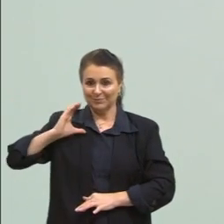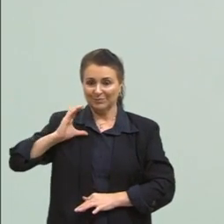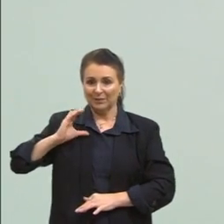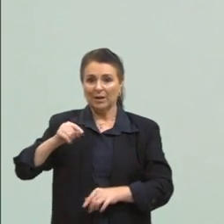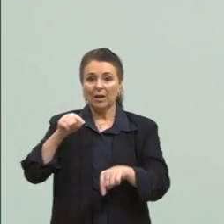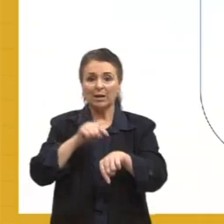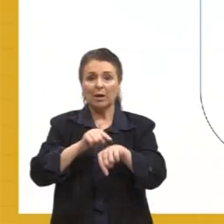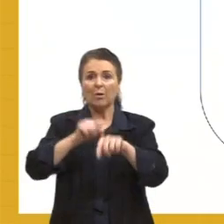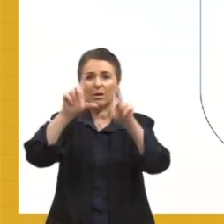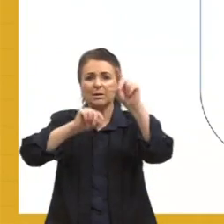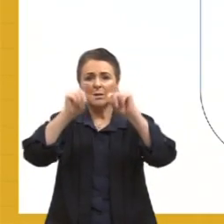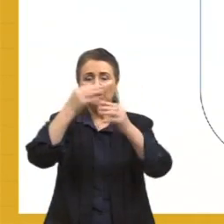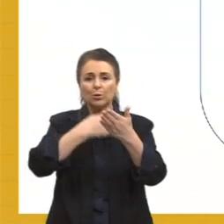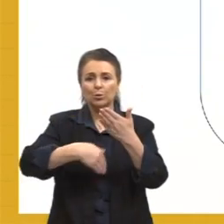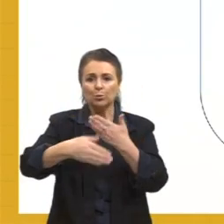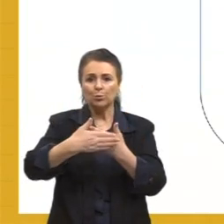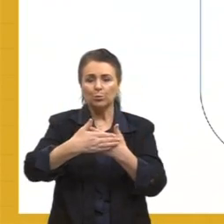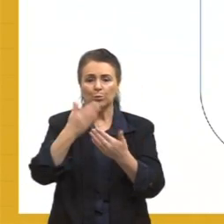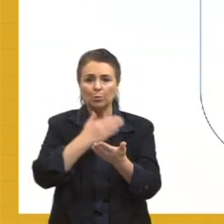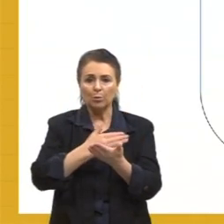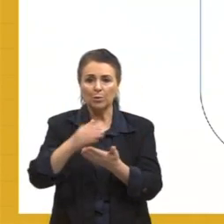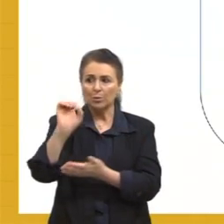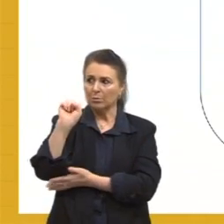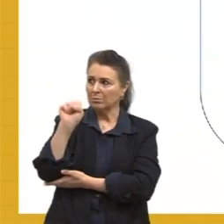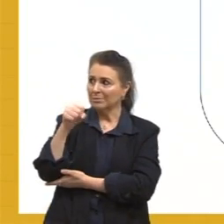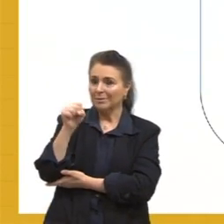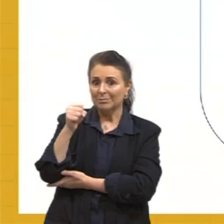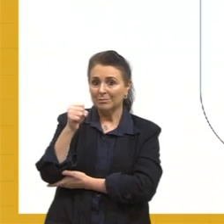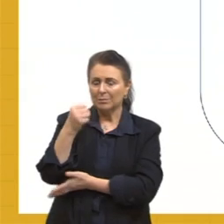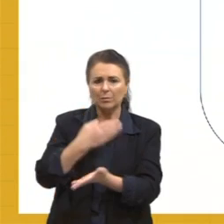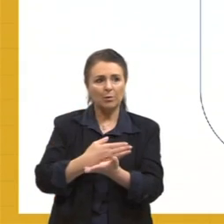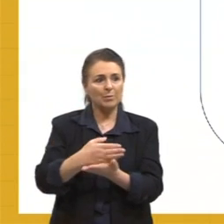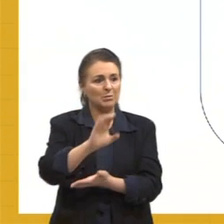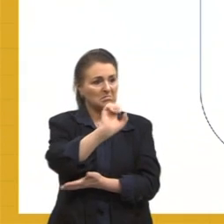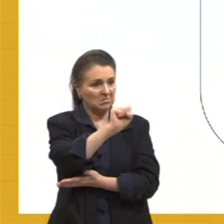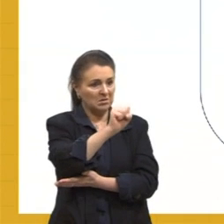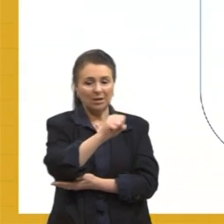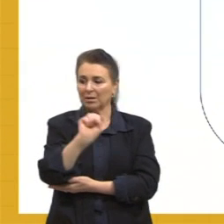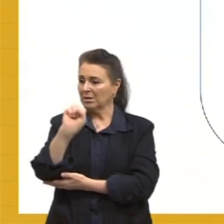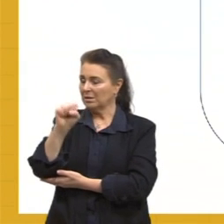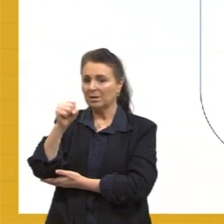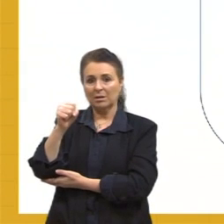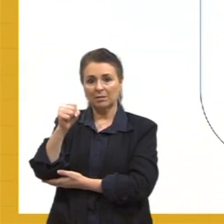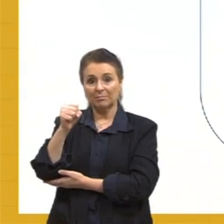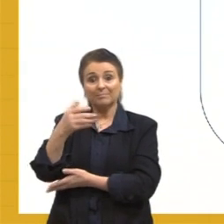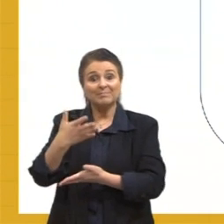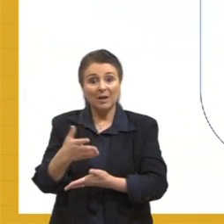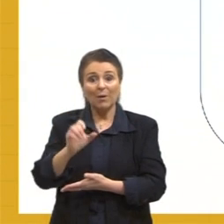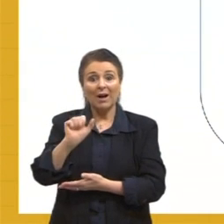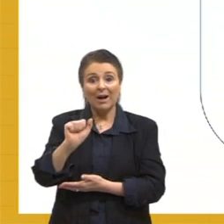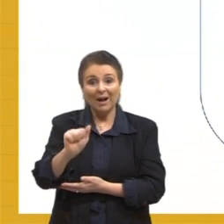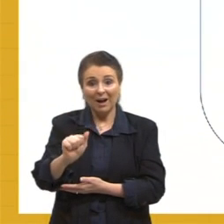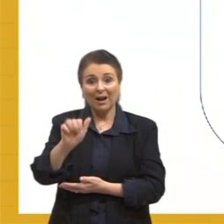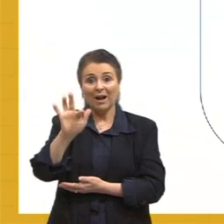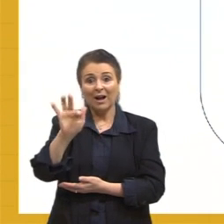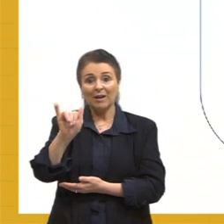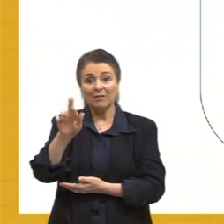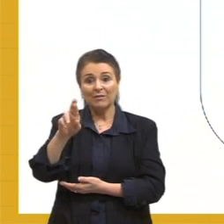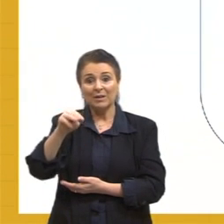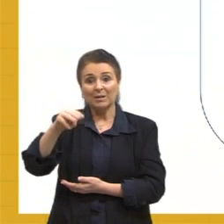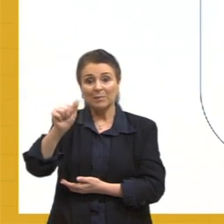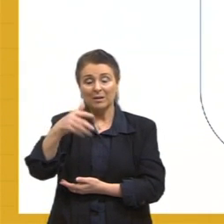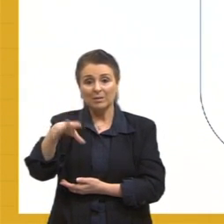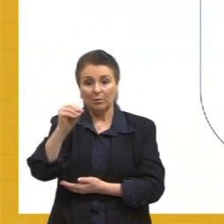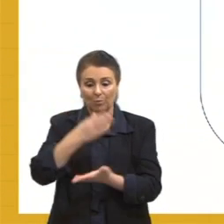diz que tudo começou com um sim. Isso quer dizer que a afirmação vem em primeiro lugar. O começo da vida, o